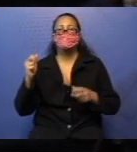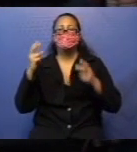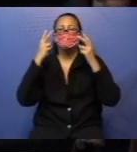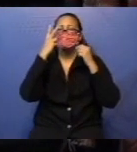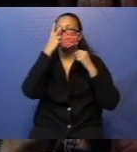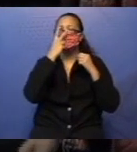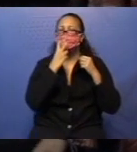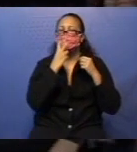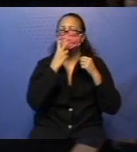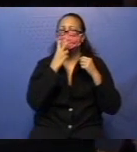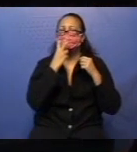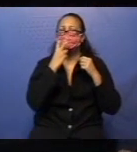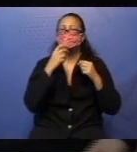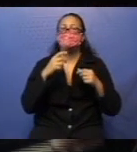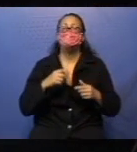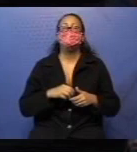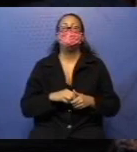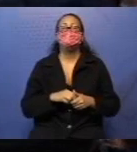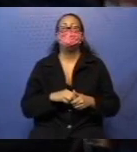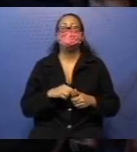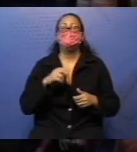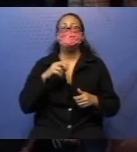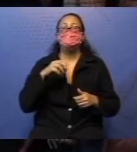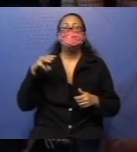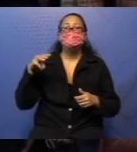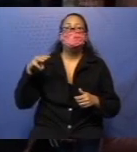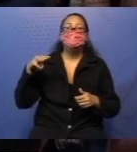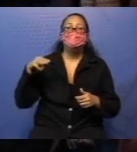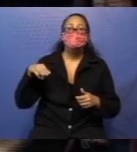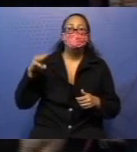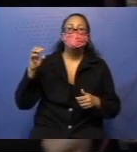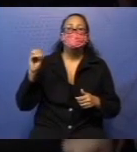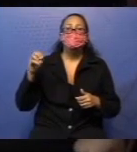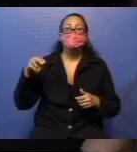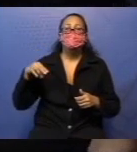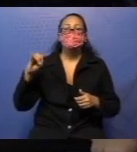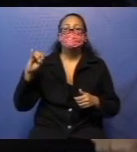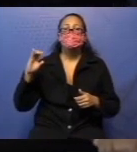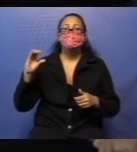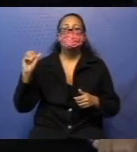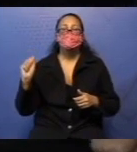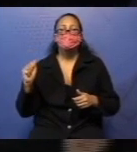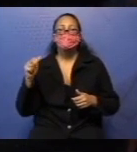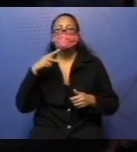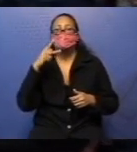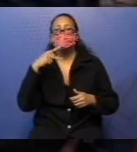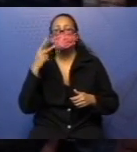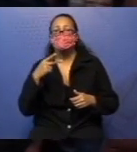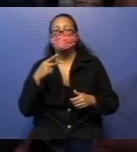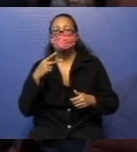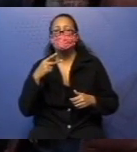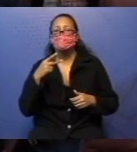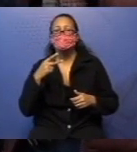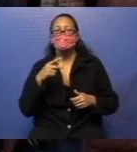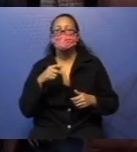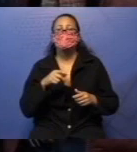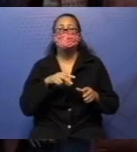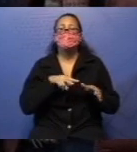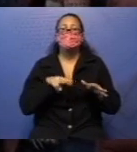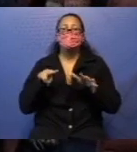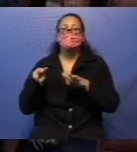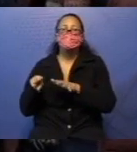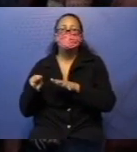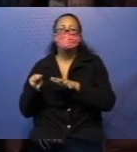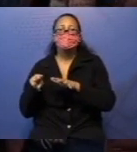Então a Mônica, ela fala da mesada. Meninas, acabei de receber a minha semanada do